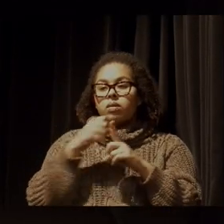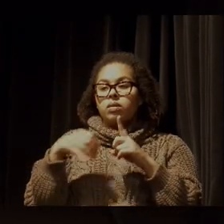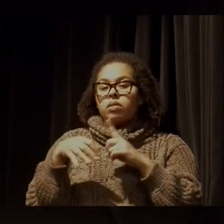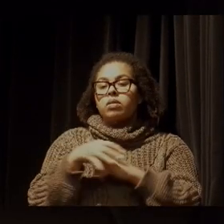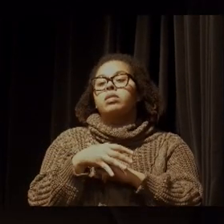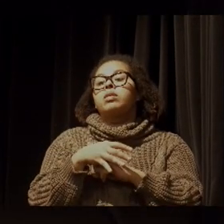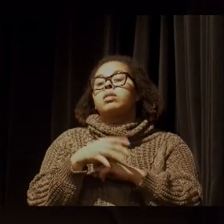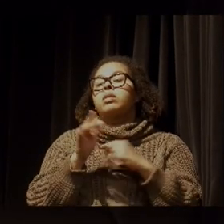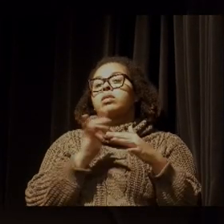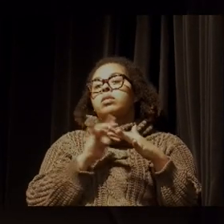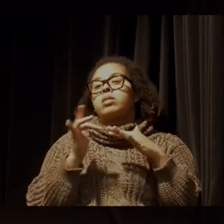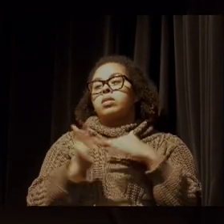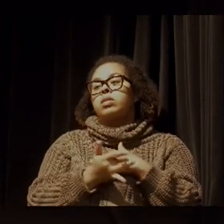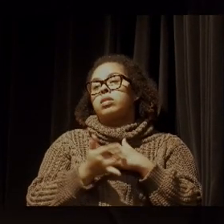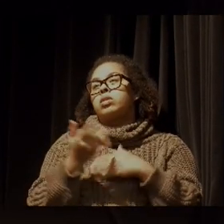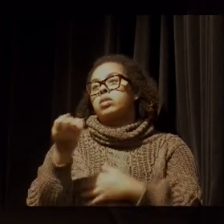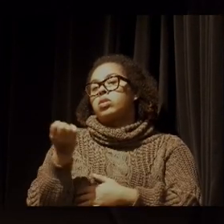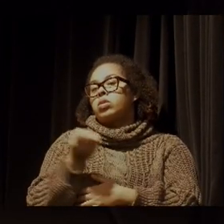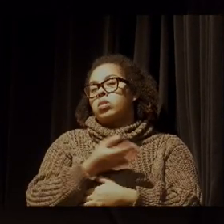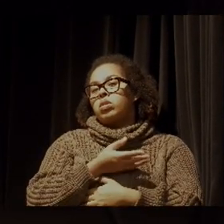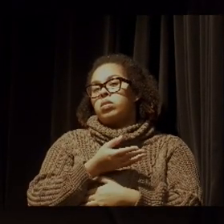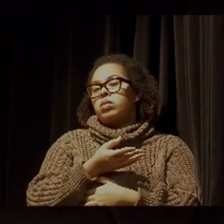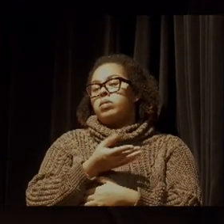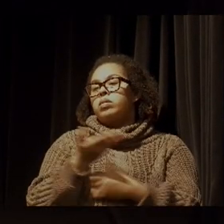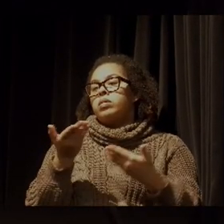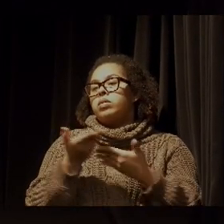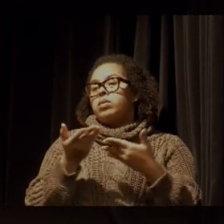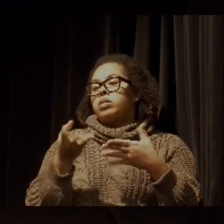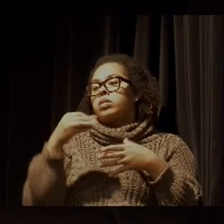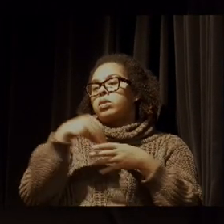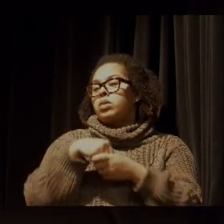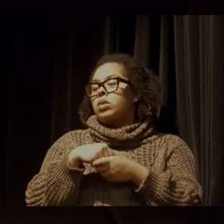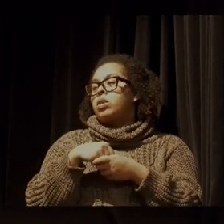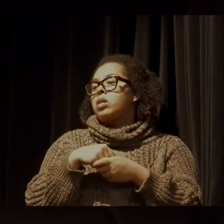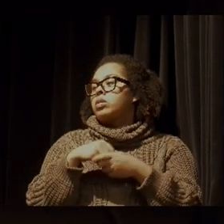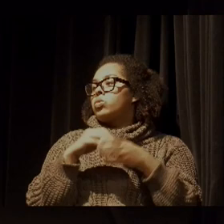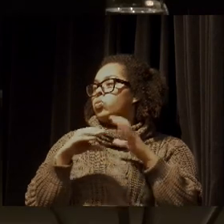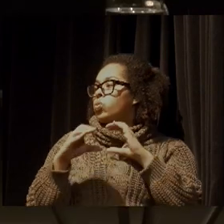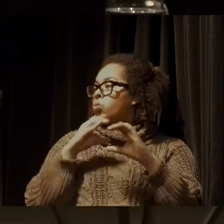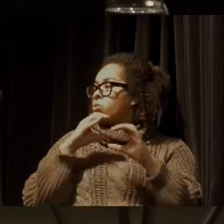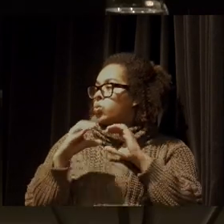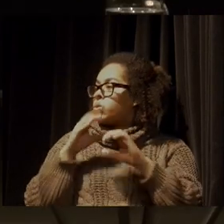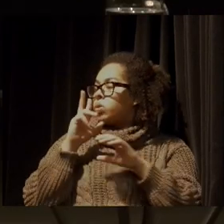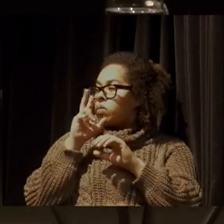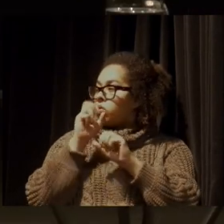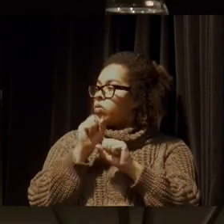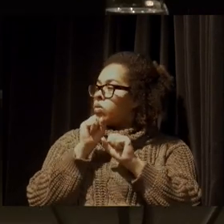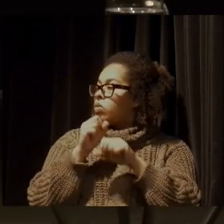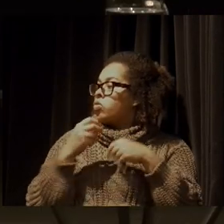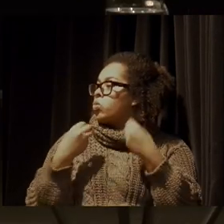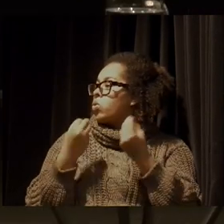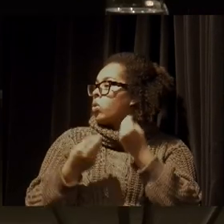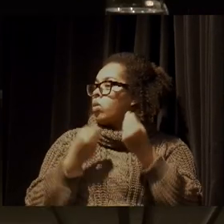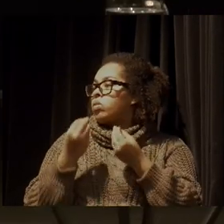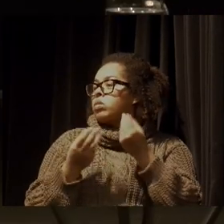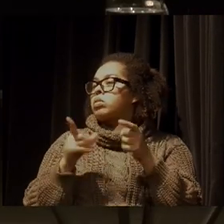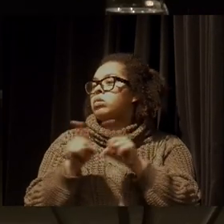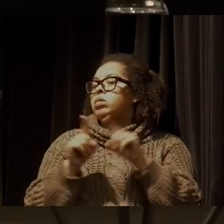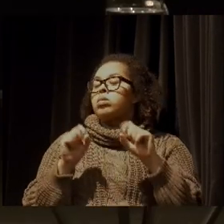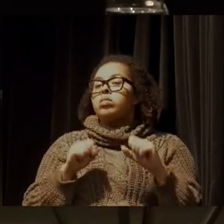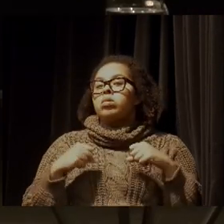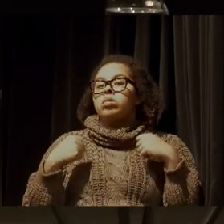novas mídias que estão dominando o cenário, o ecossistema de comunicação e promover o